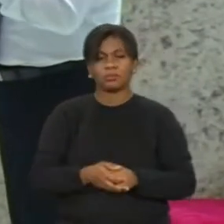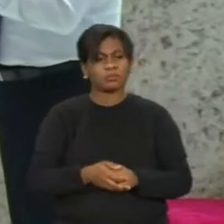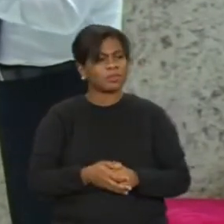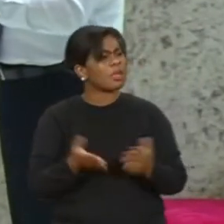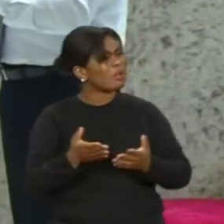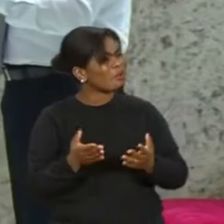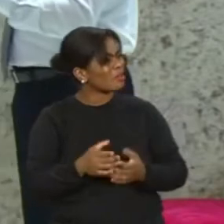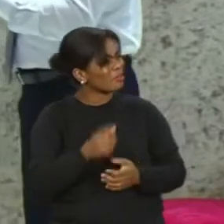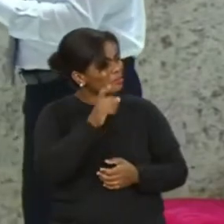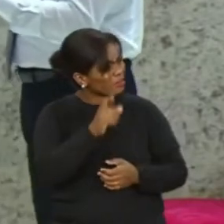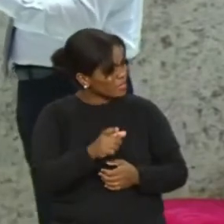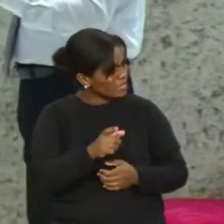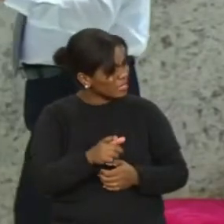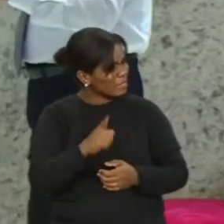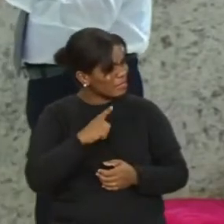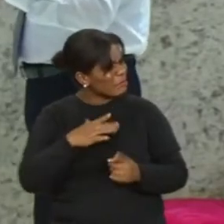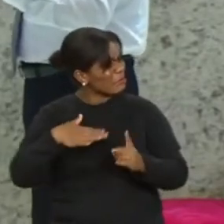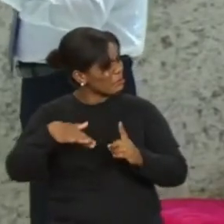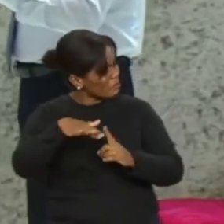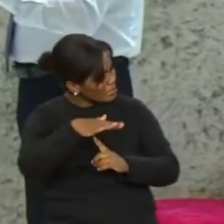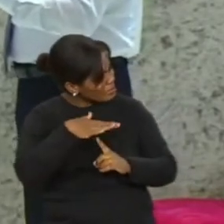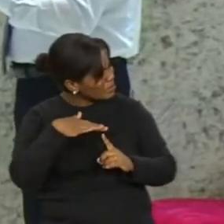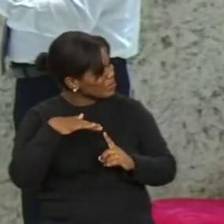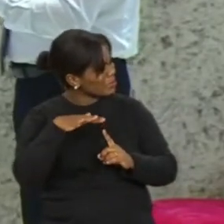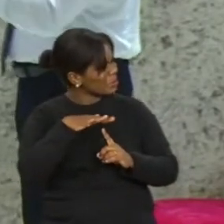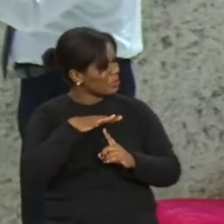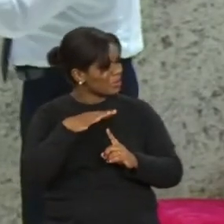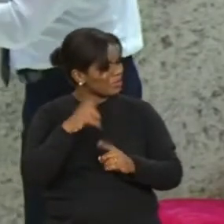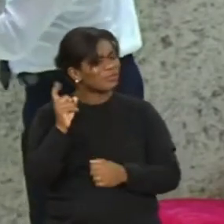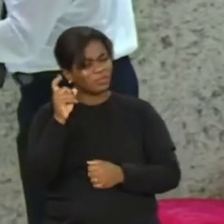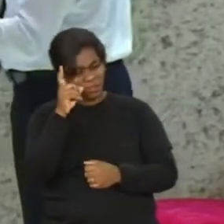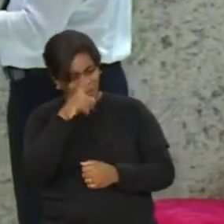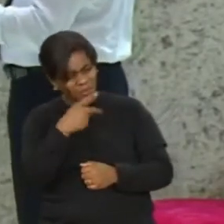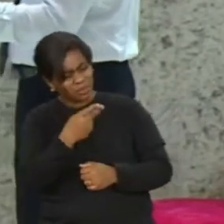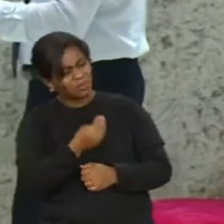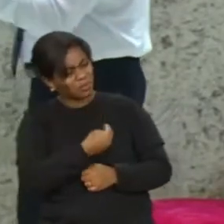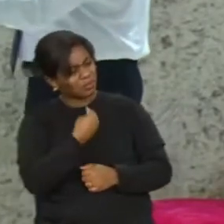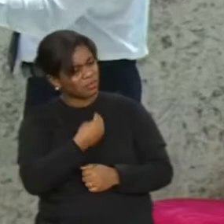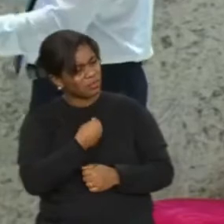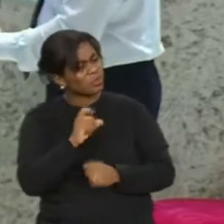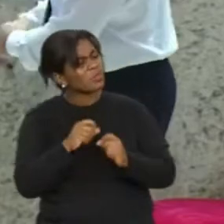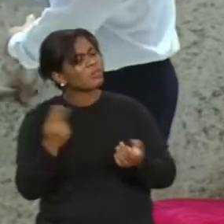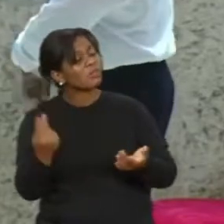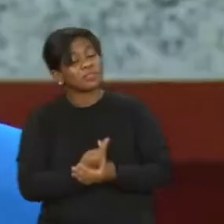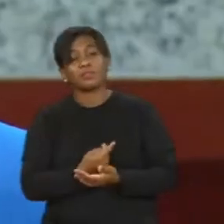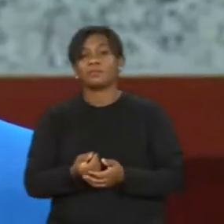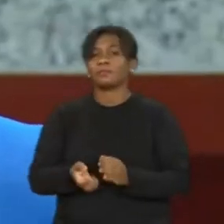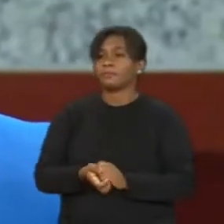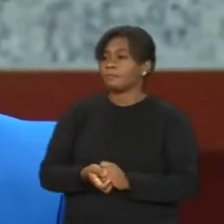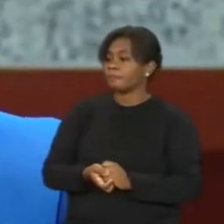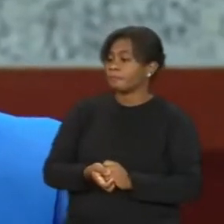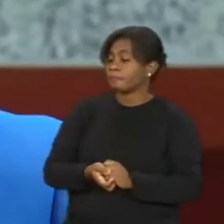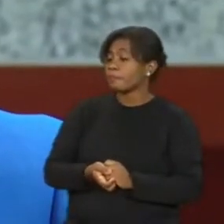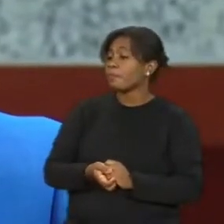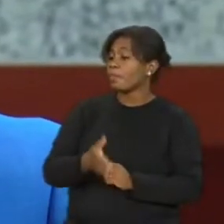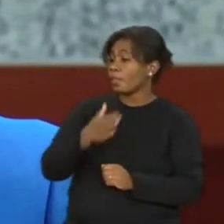você passou por uma situação difícil na sua vida. O aconteceu? A minha esposa